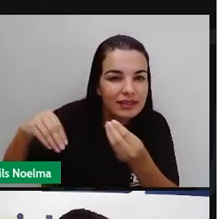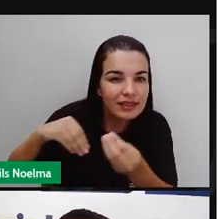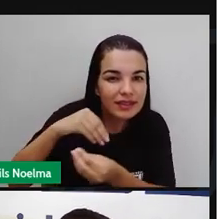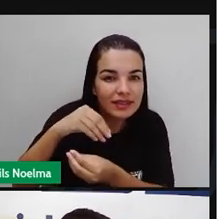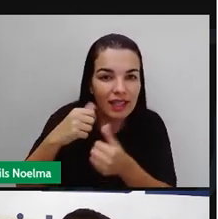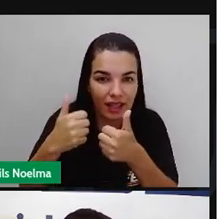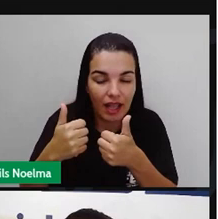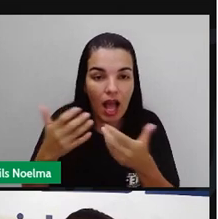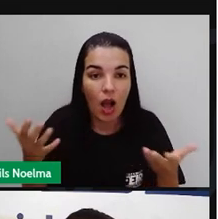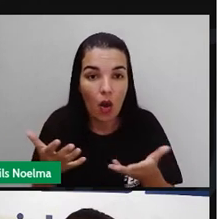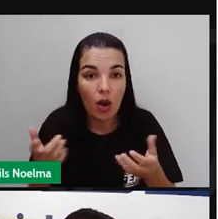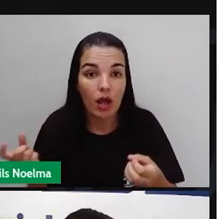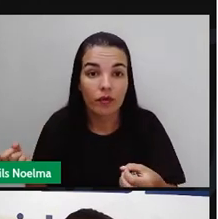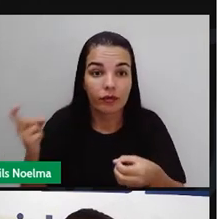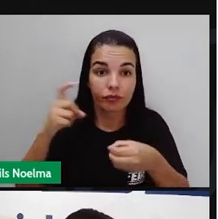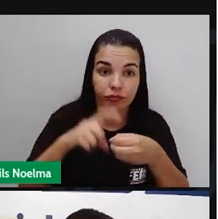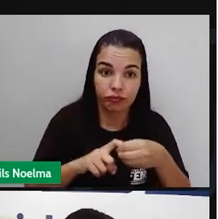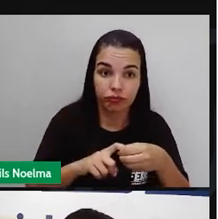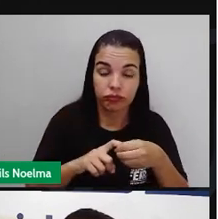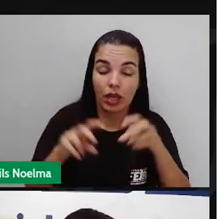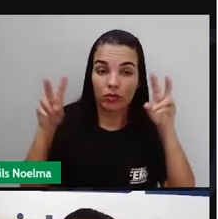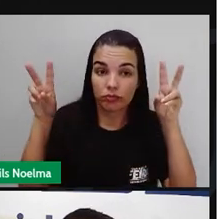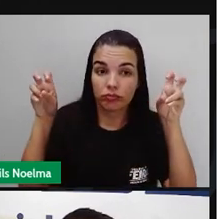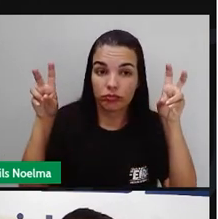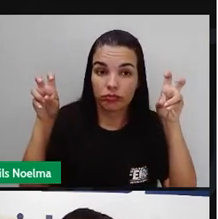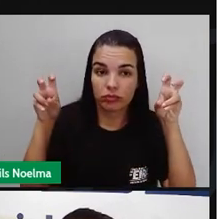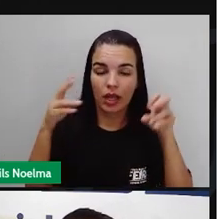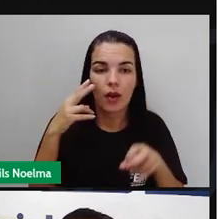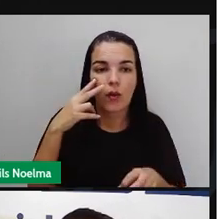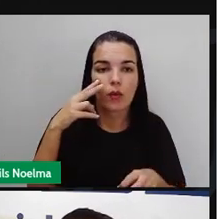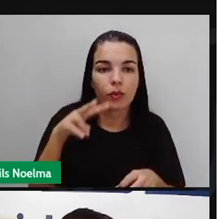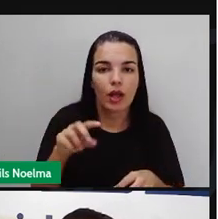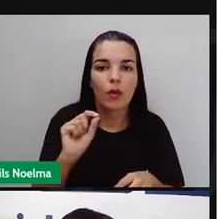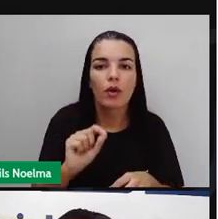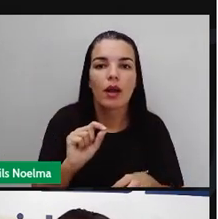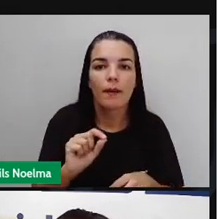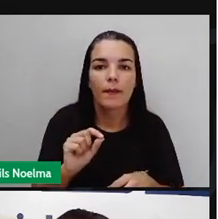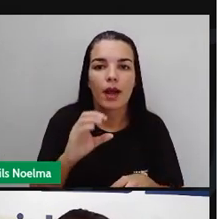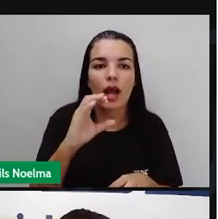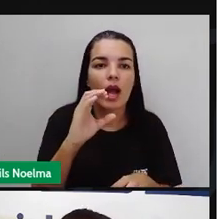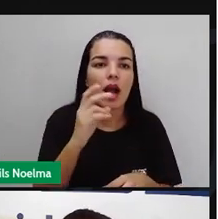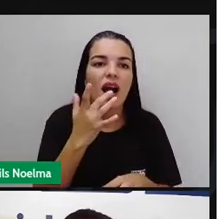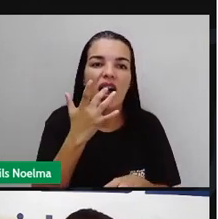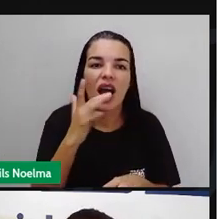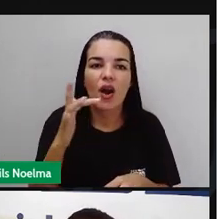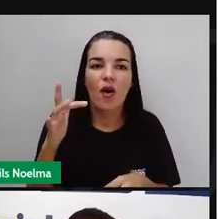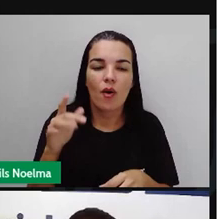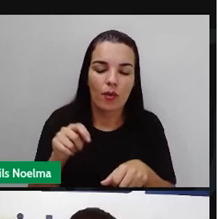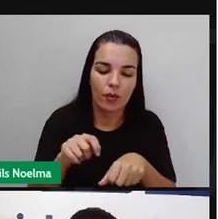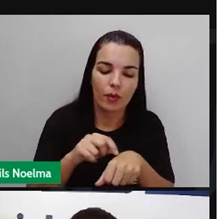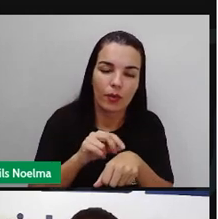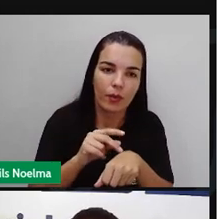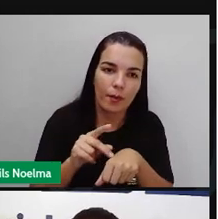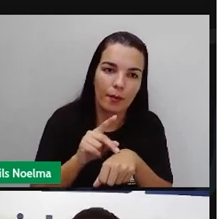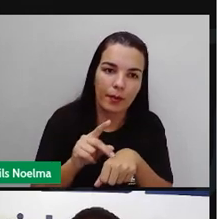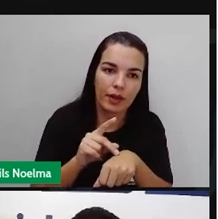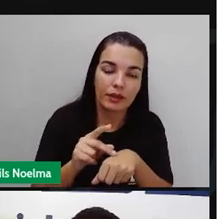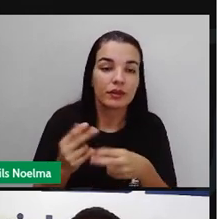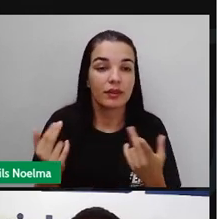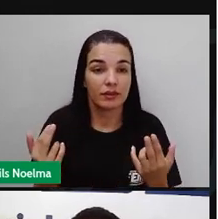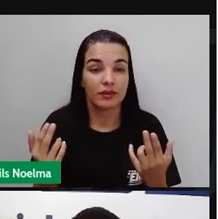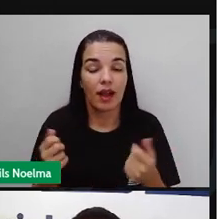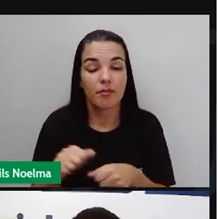vai retomar a esse assunto e ouro negro nada mais é que a própria borracha. A descoberta do